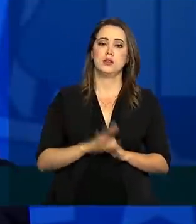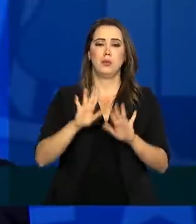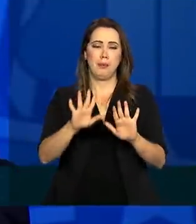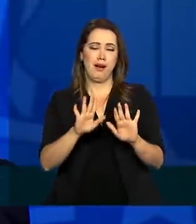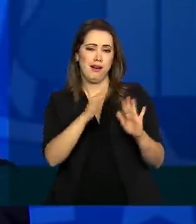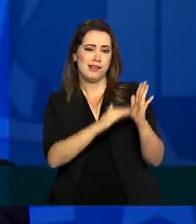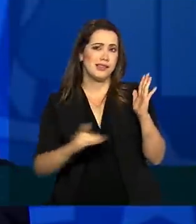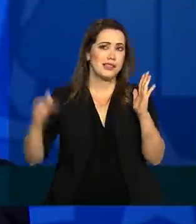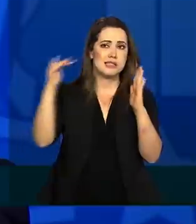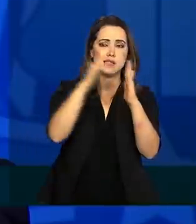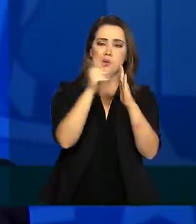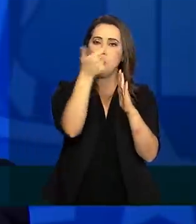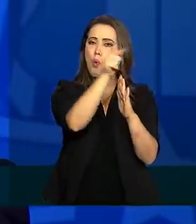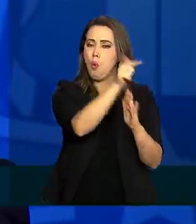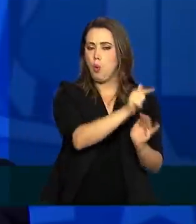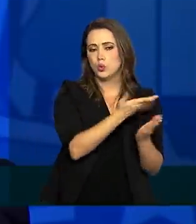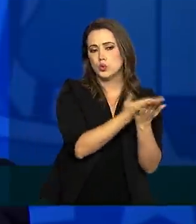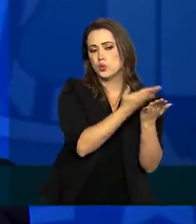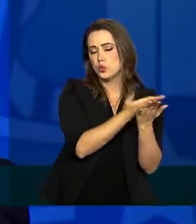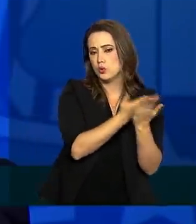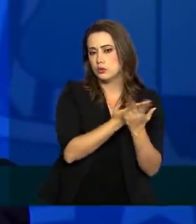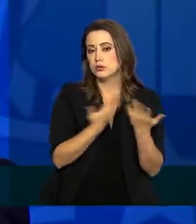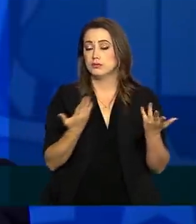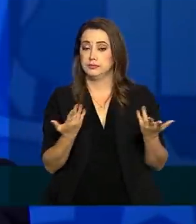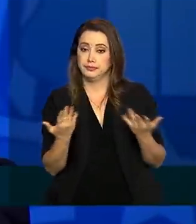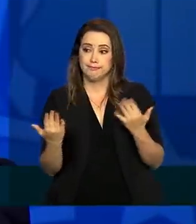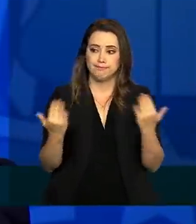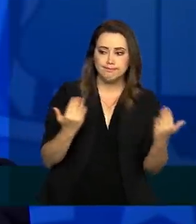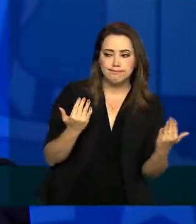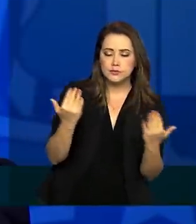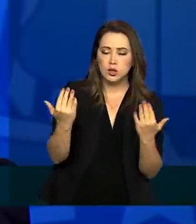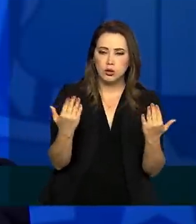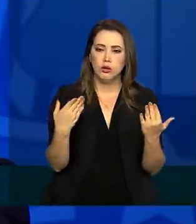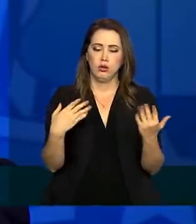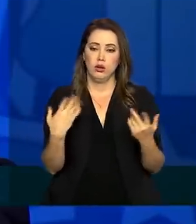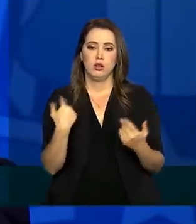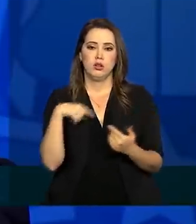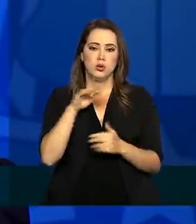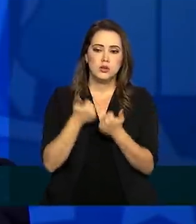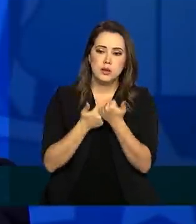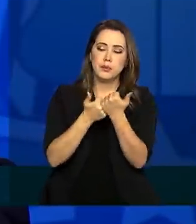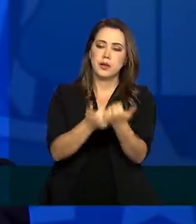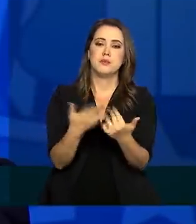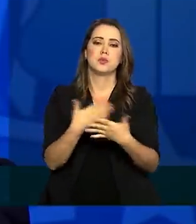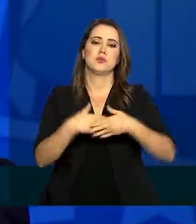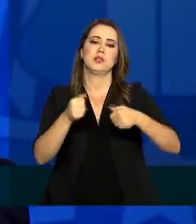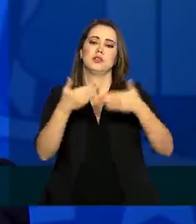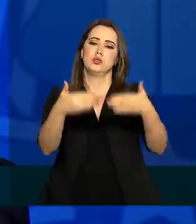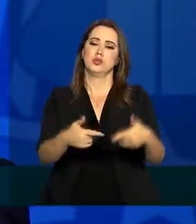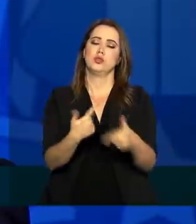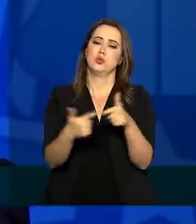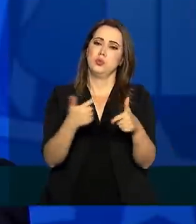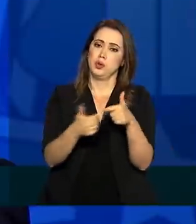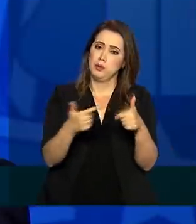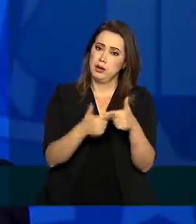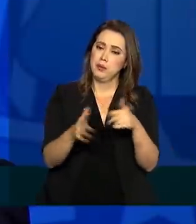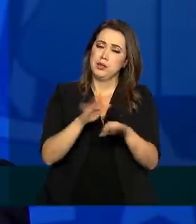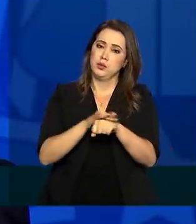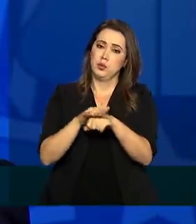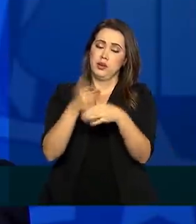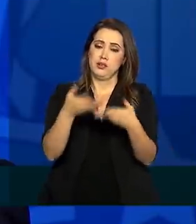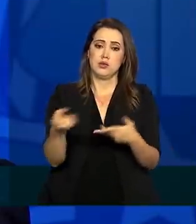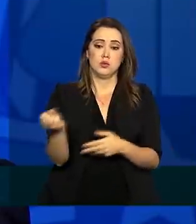apontadas em outras literaturas científicas. Assim, contribuiremos para melhor entender o enfrentamento da doença com esses novos dados.